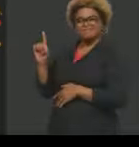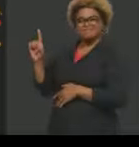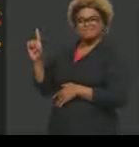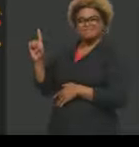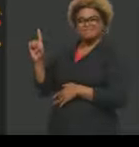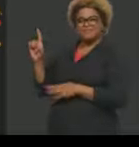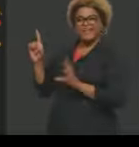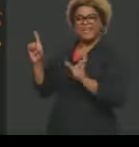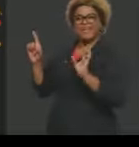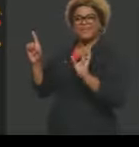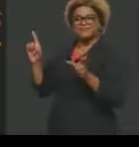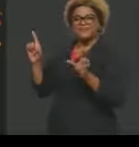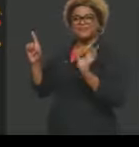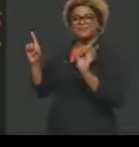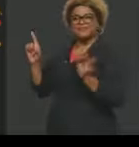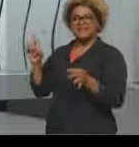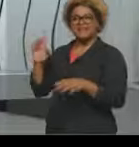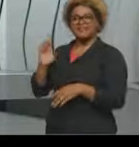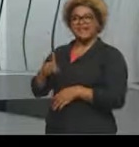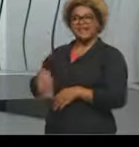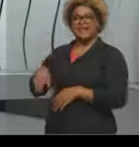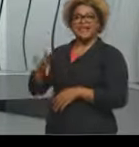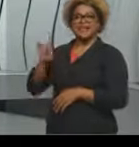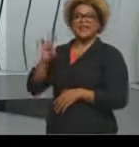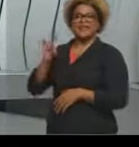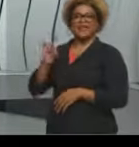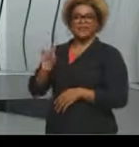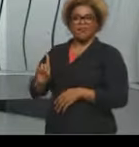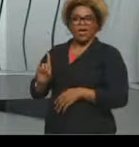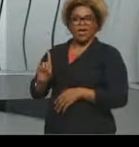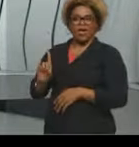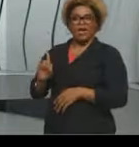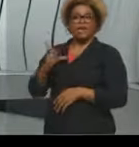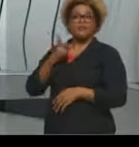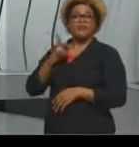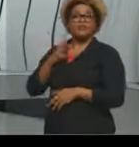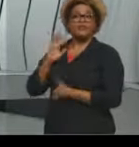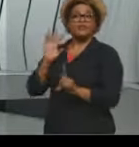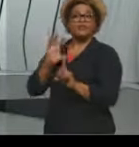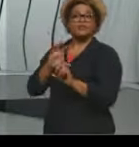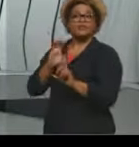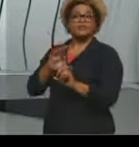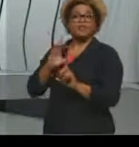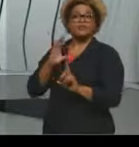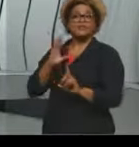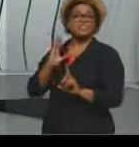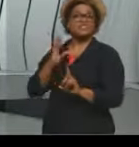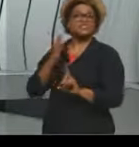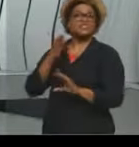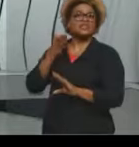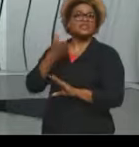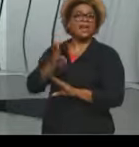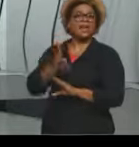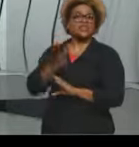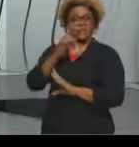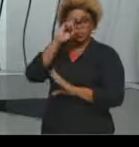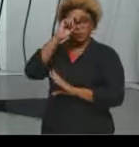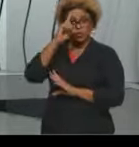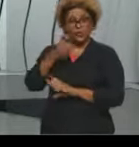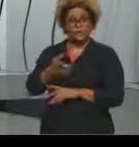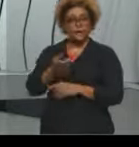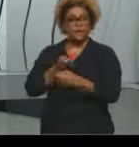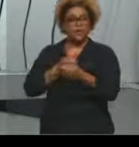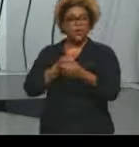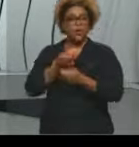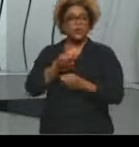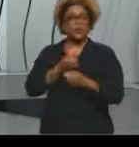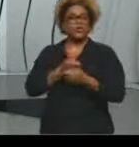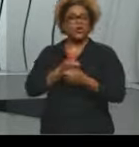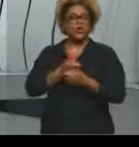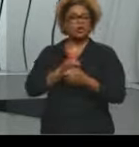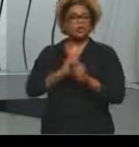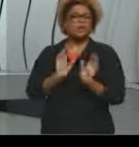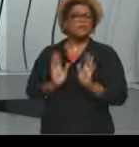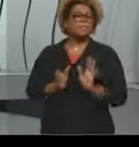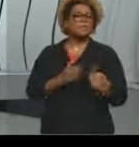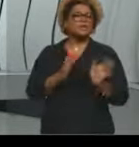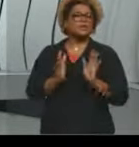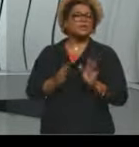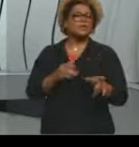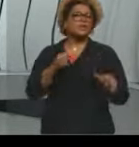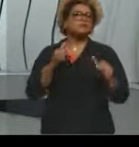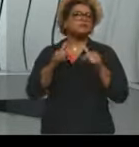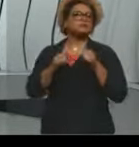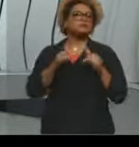letra D, pela intervenção direta no domínio econômico, com vistas à produção de bens e serviços à